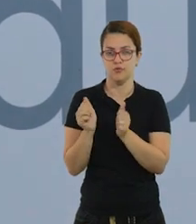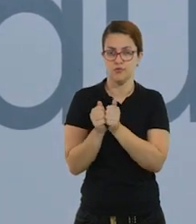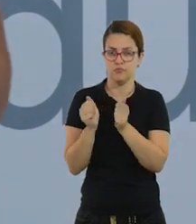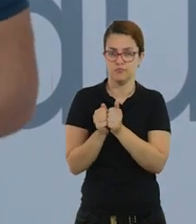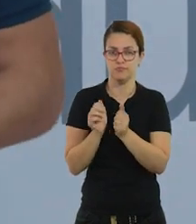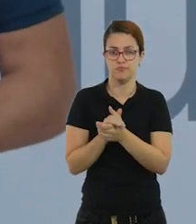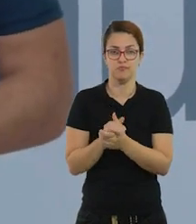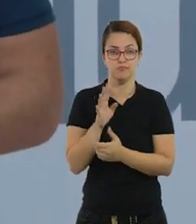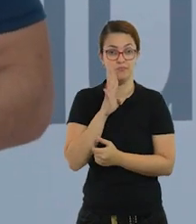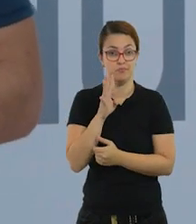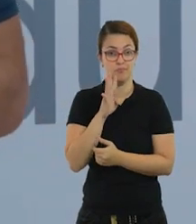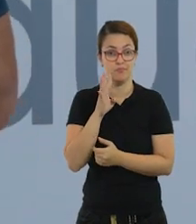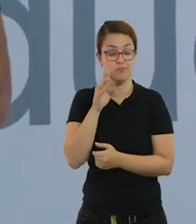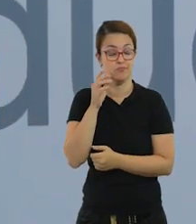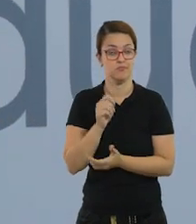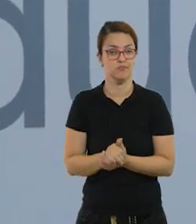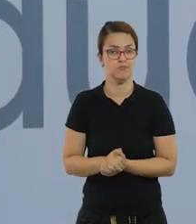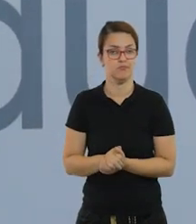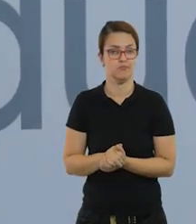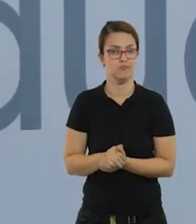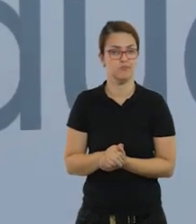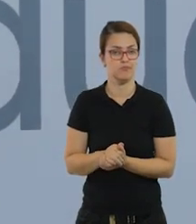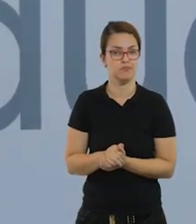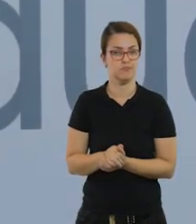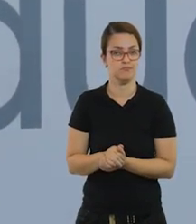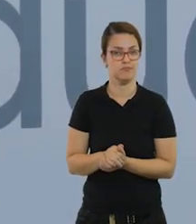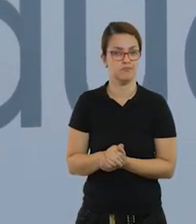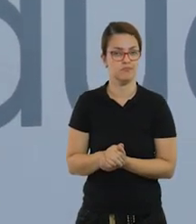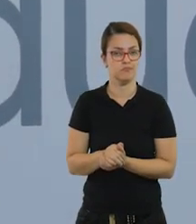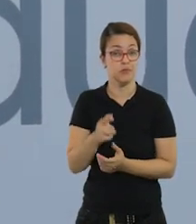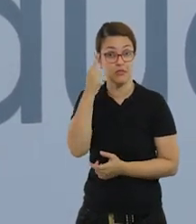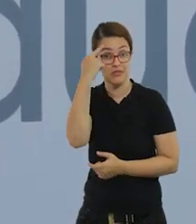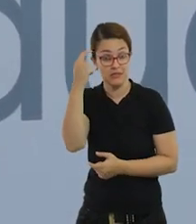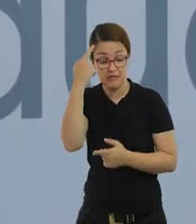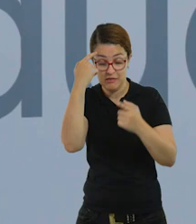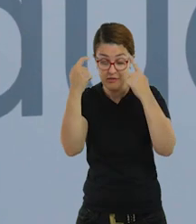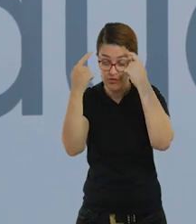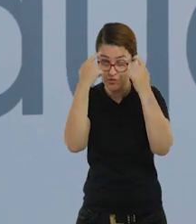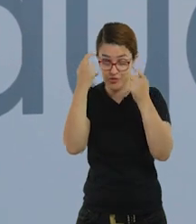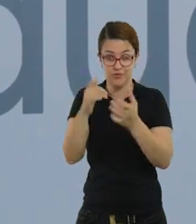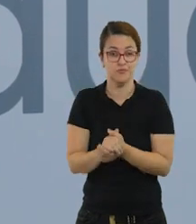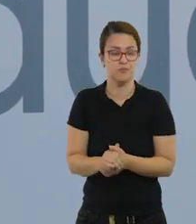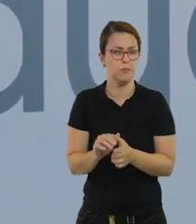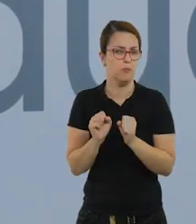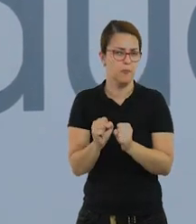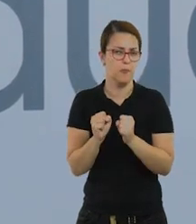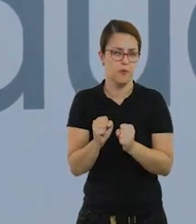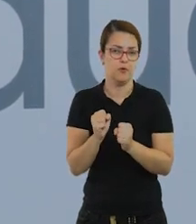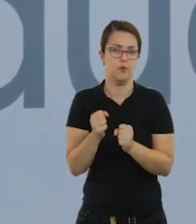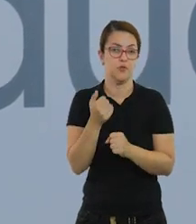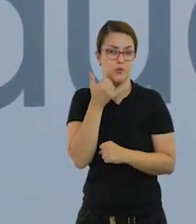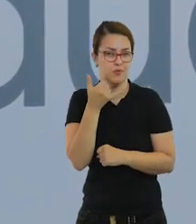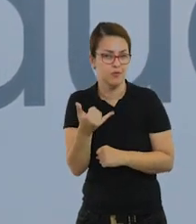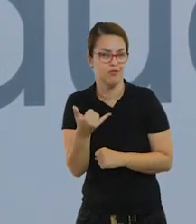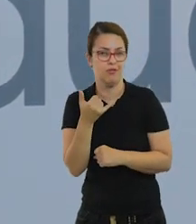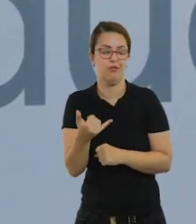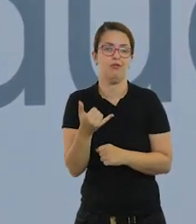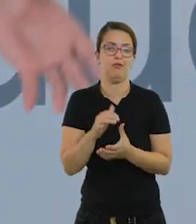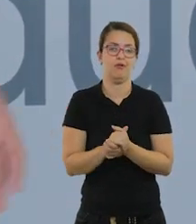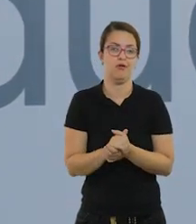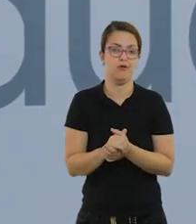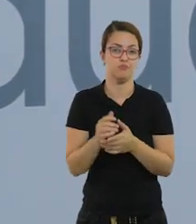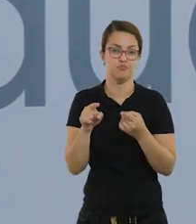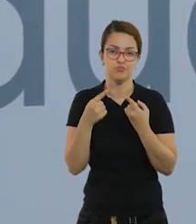E essa brincadeira, né? Bem rica, bem criativa, você pode utilizar música que tem em casa, colocar música no próprio celular,